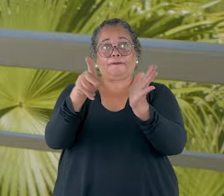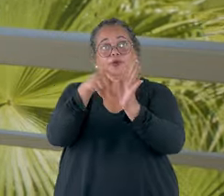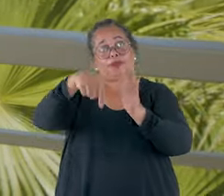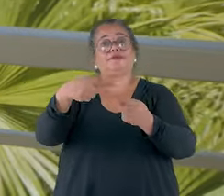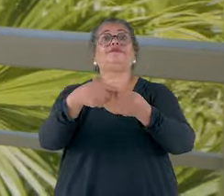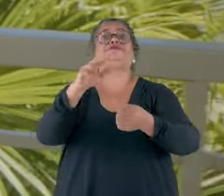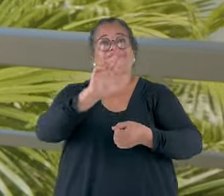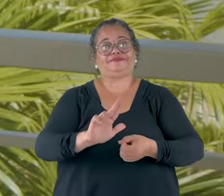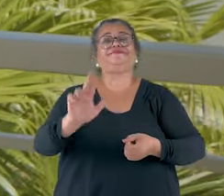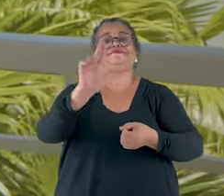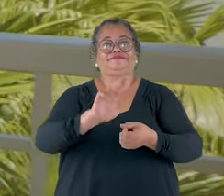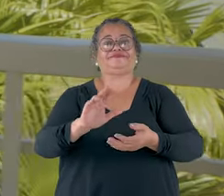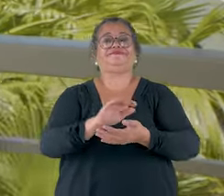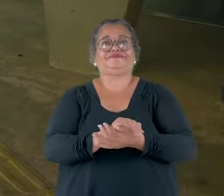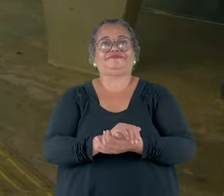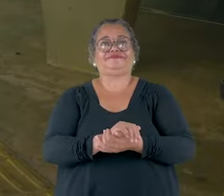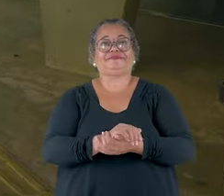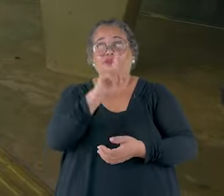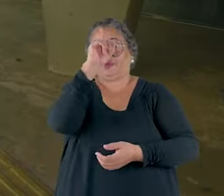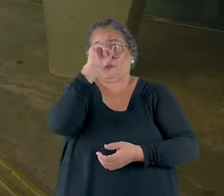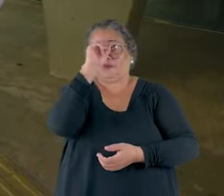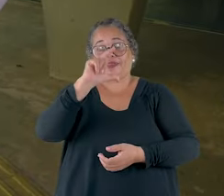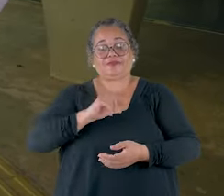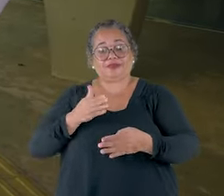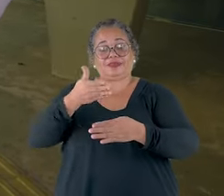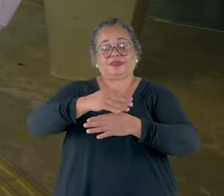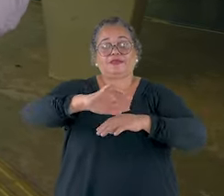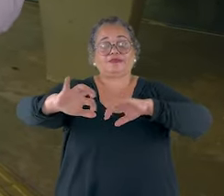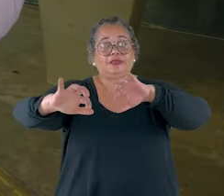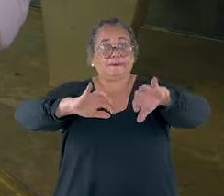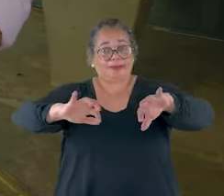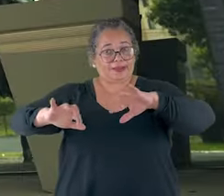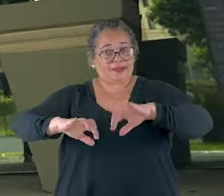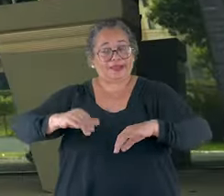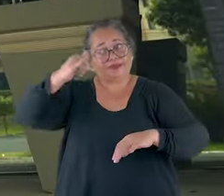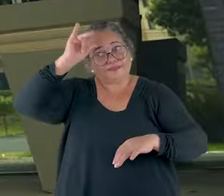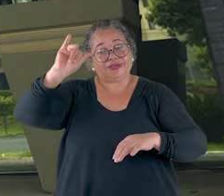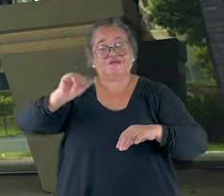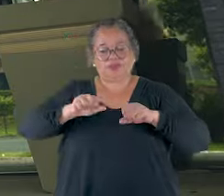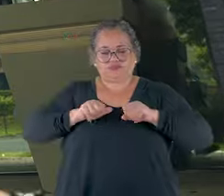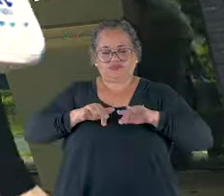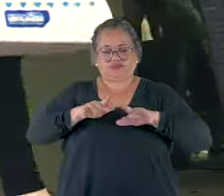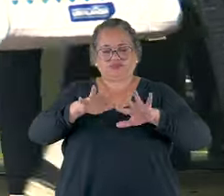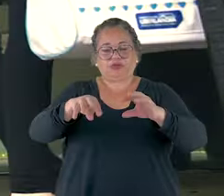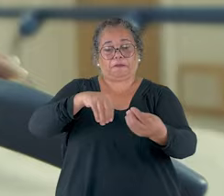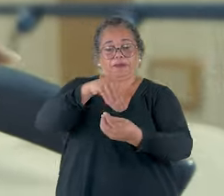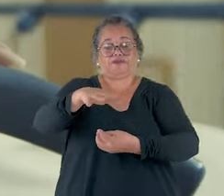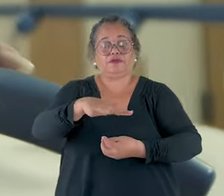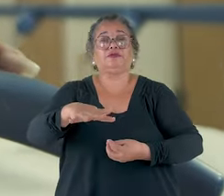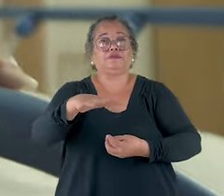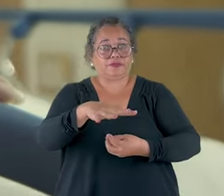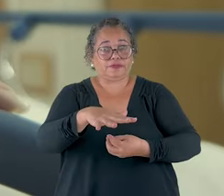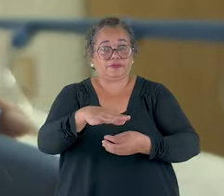criado para as necessidades de Uberlândia. O hospital tem entradas com recepções independentes para evitar contaminação com a passagem de